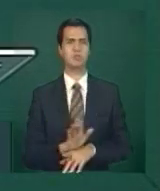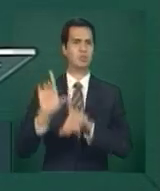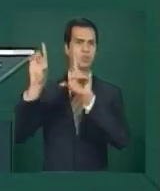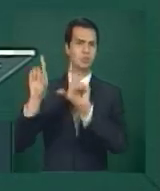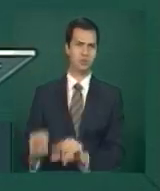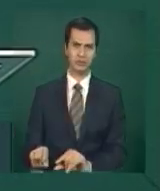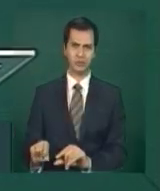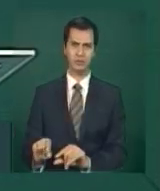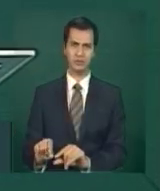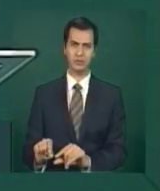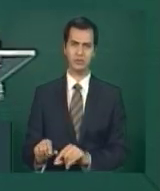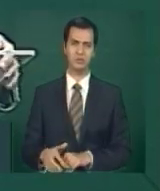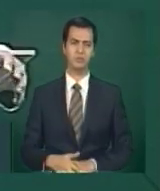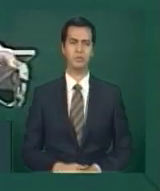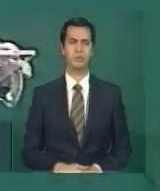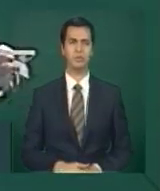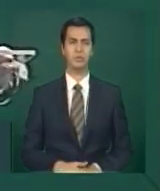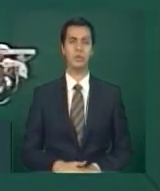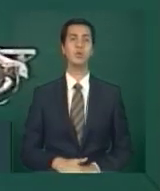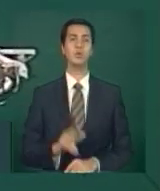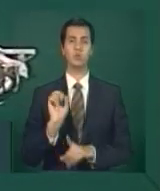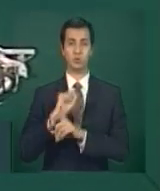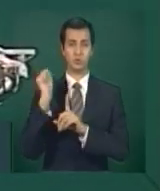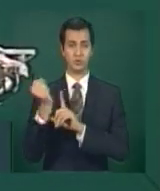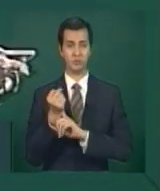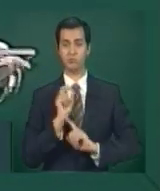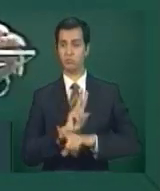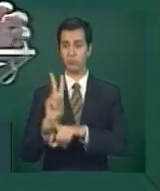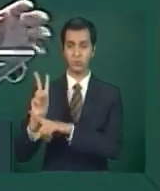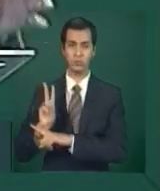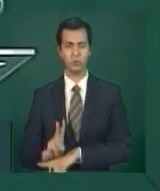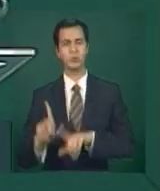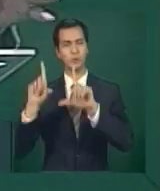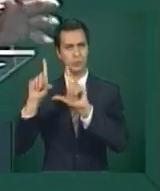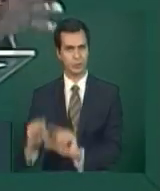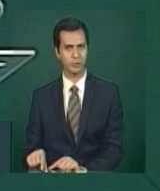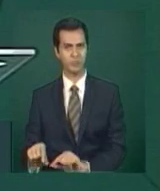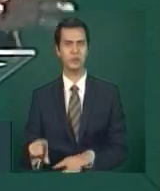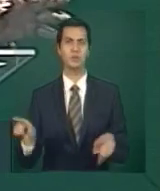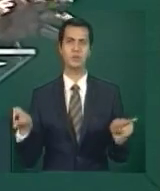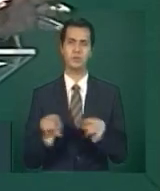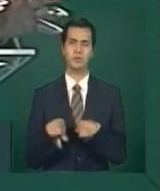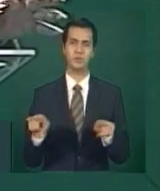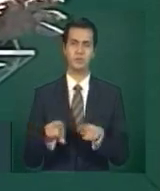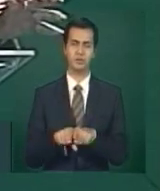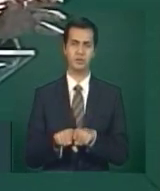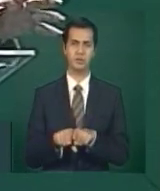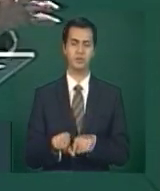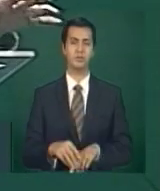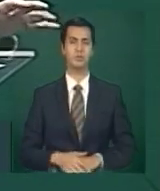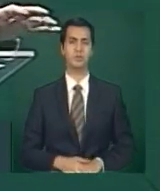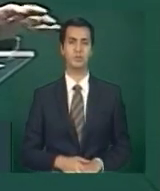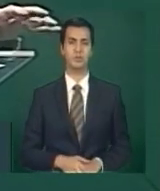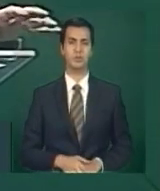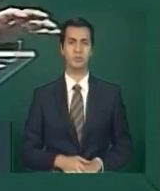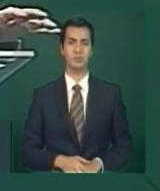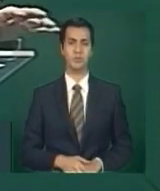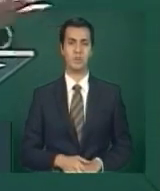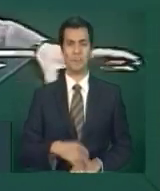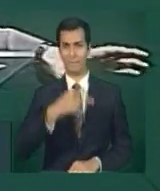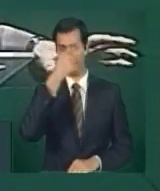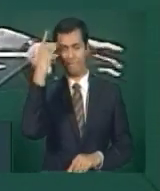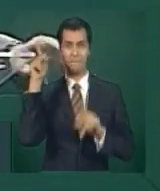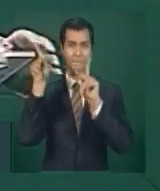de redução da proteção social e de arquivamento nas costas daqueles que estão